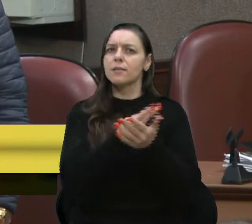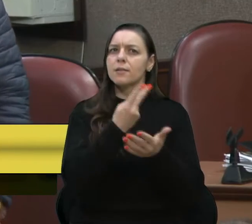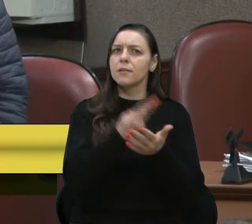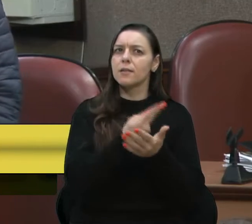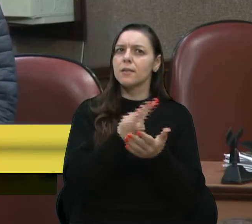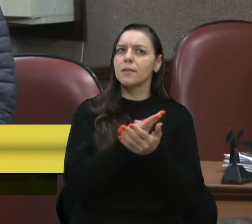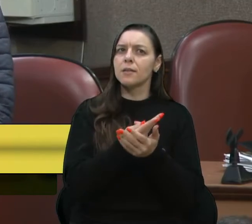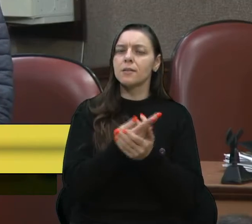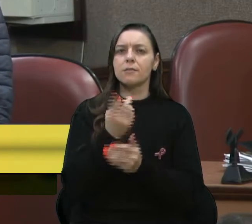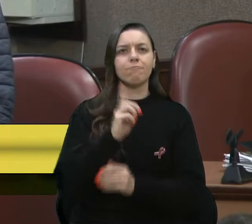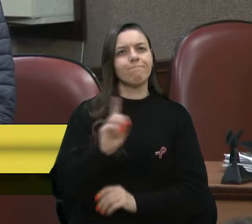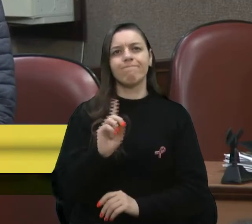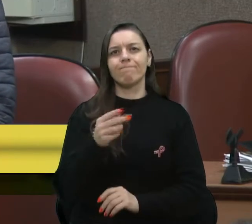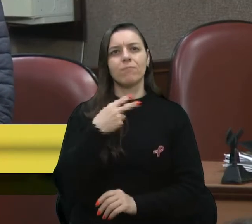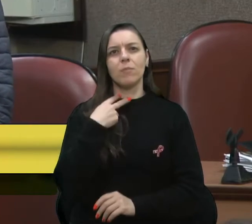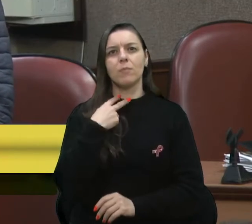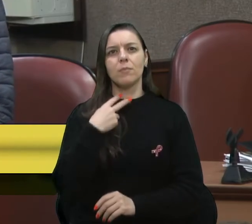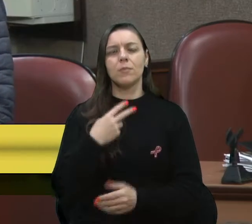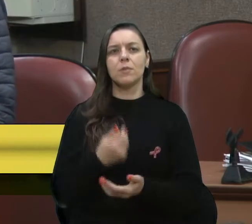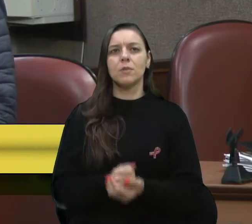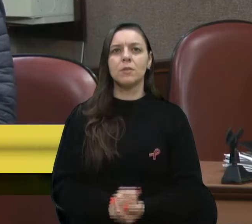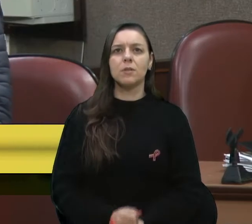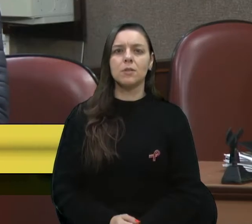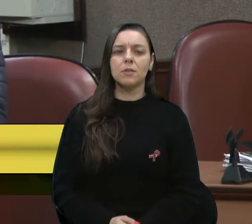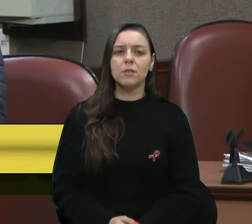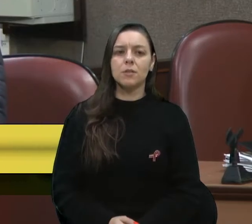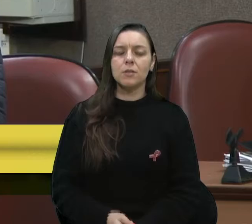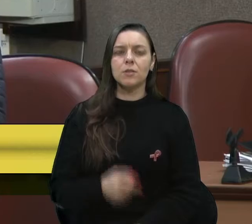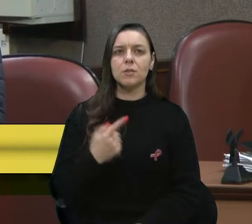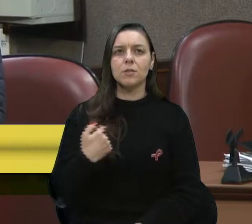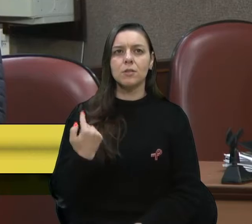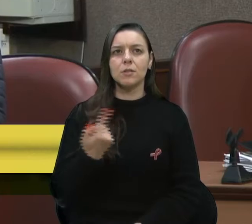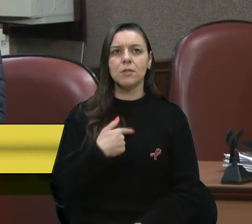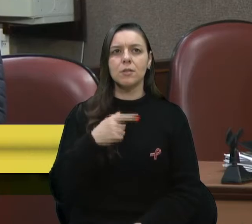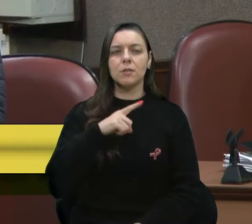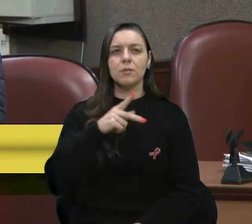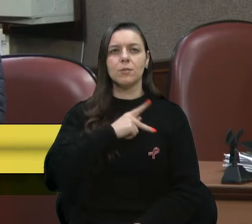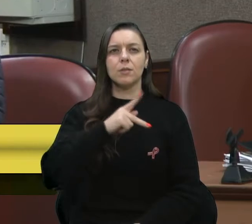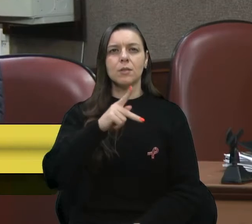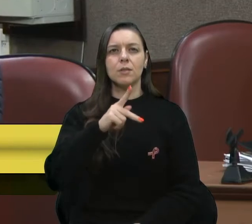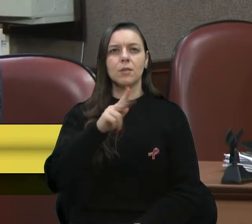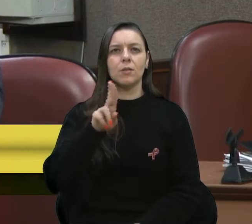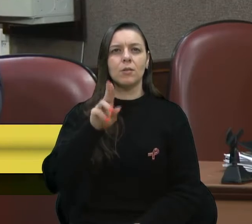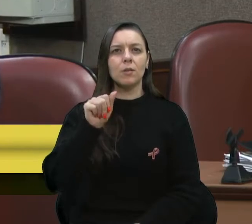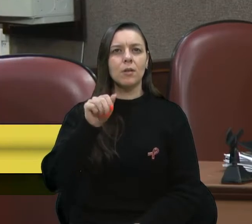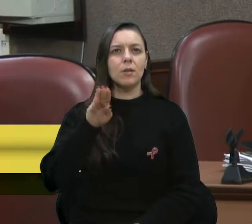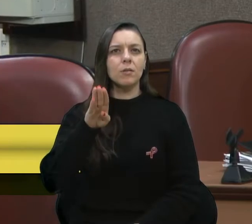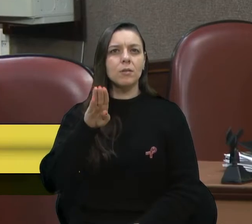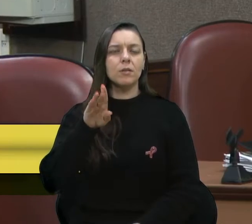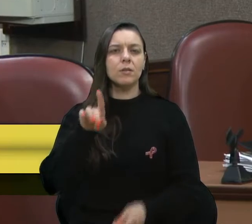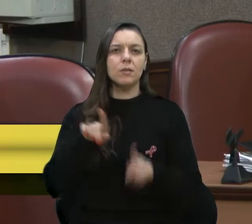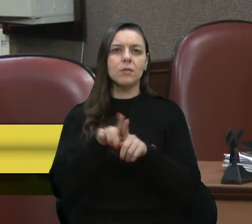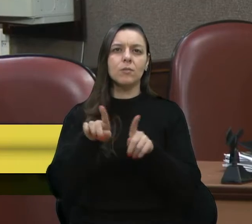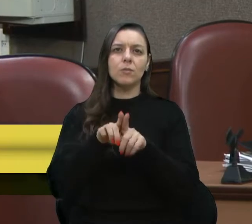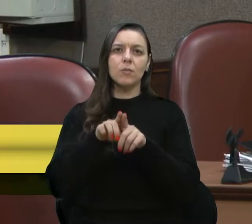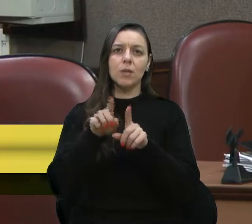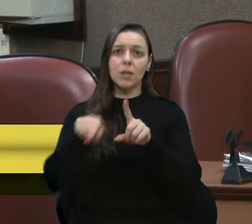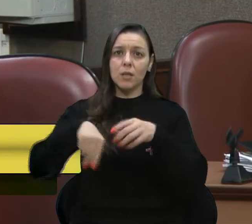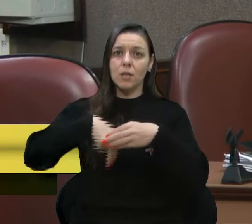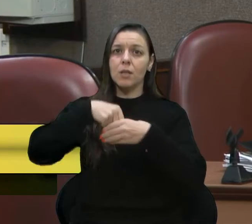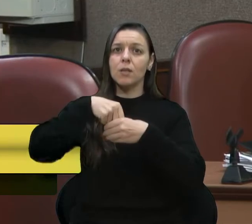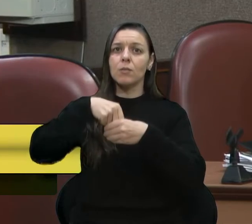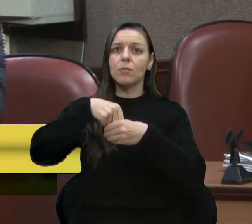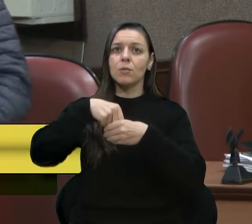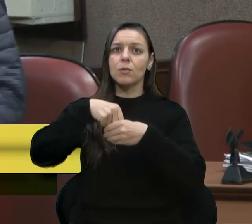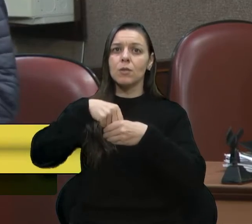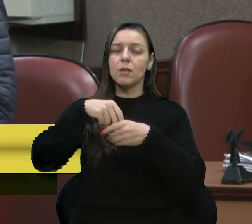não é admissível. Olha, aqui a gente tem o presidente da UAB, que esteve agora há pouco na tribuna, e nós temos